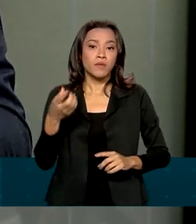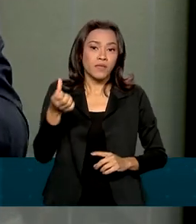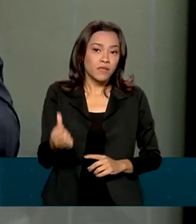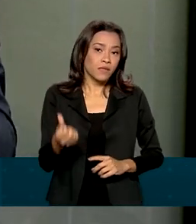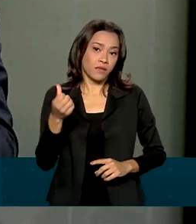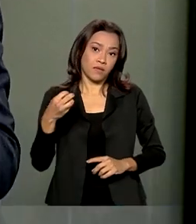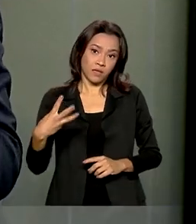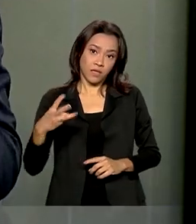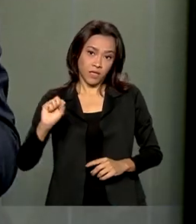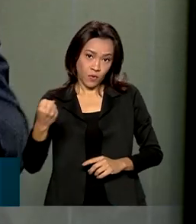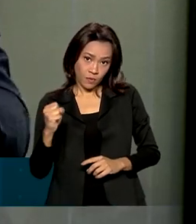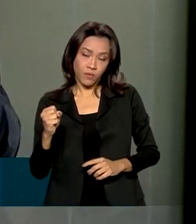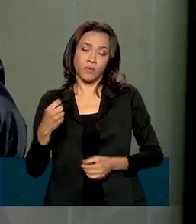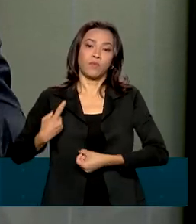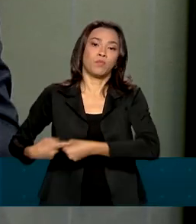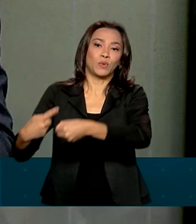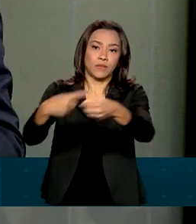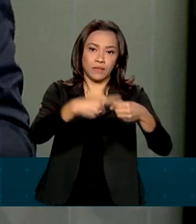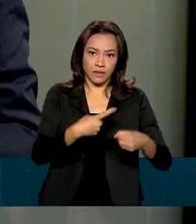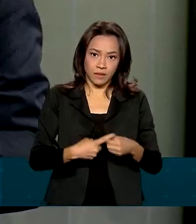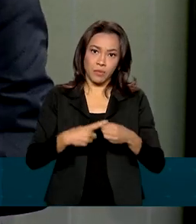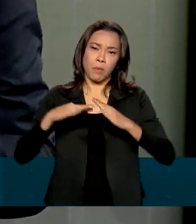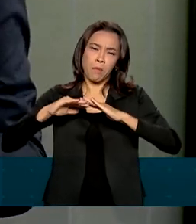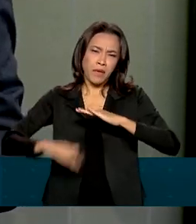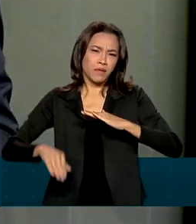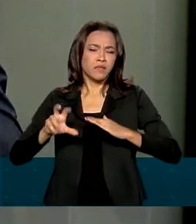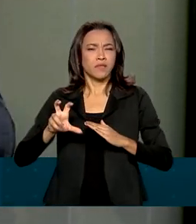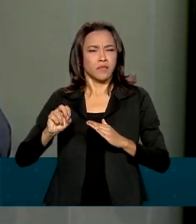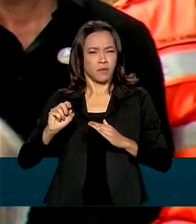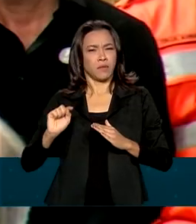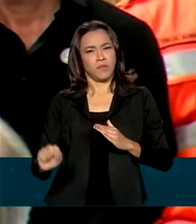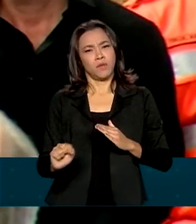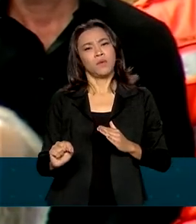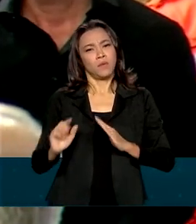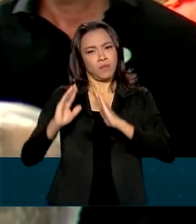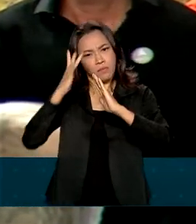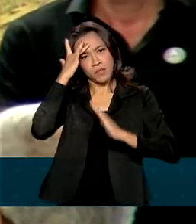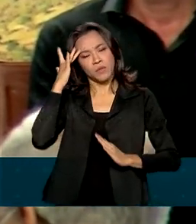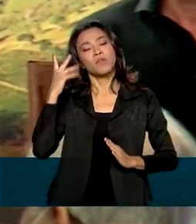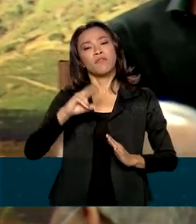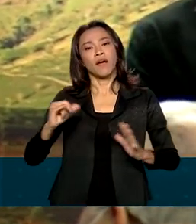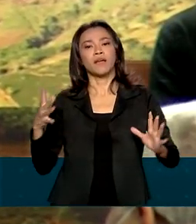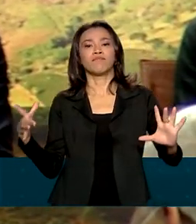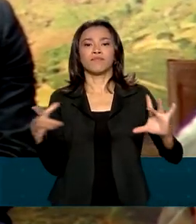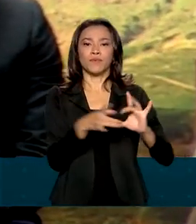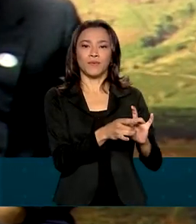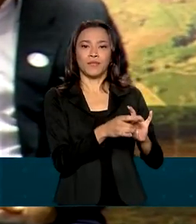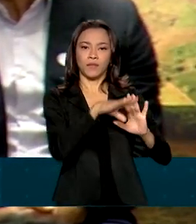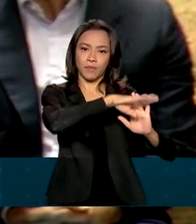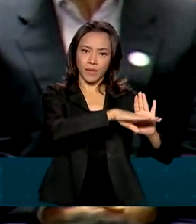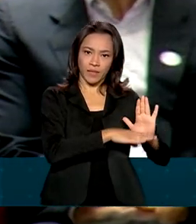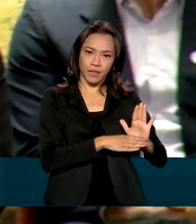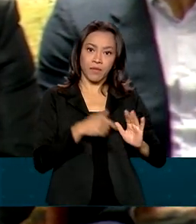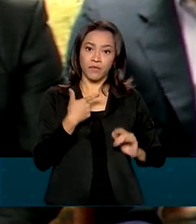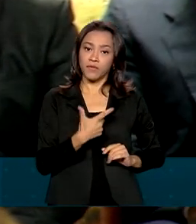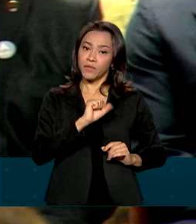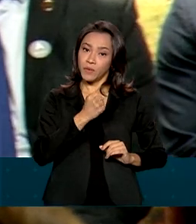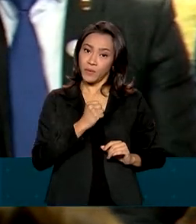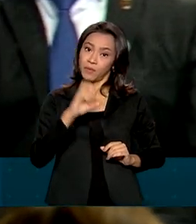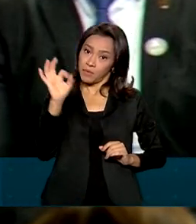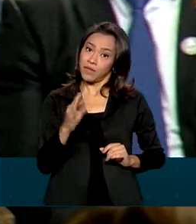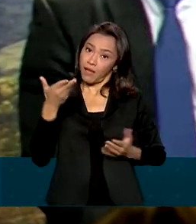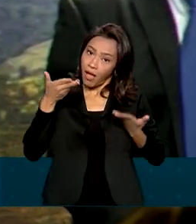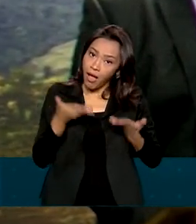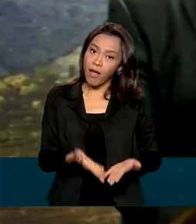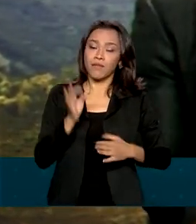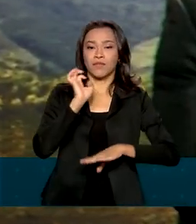não me engano, municípios com menos de 58 mil habitantes que vão fazer parte do Digitaliza Brasil. E 28% está em Minas.